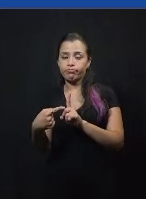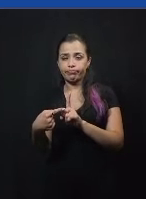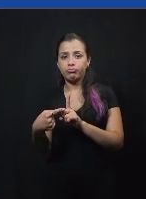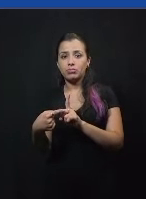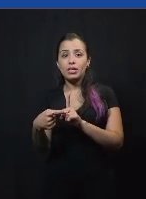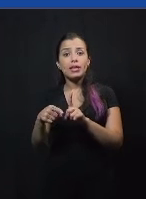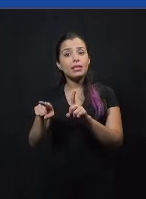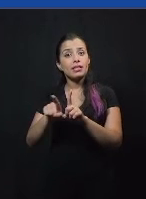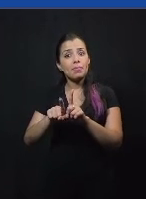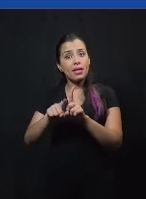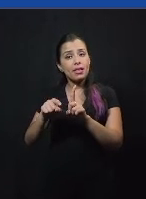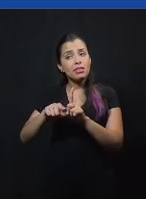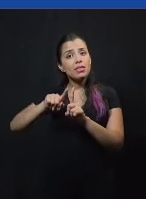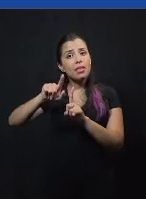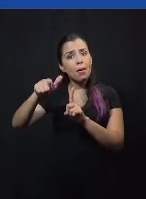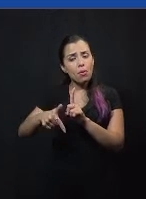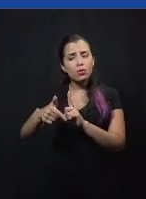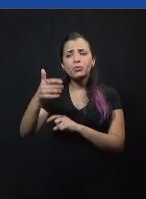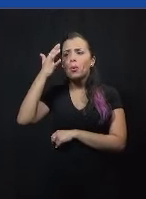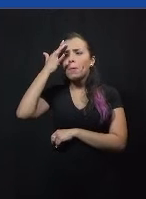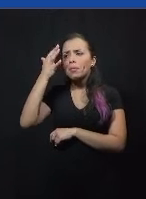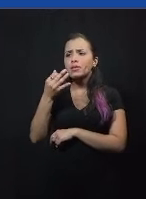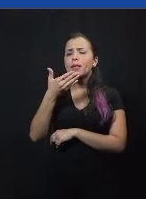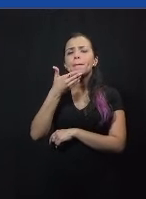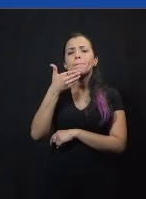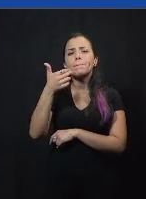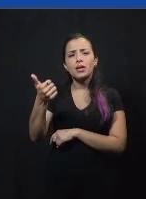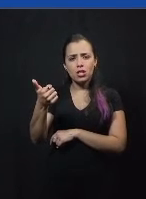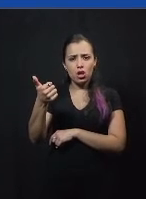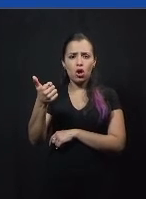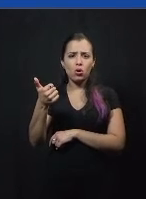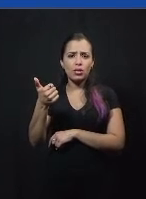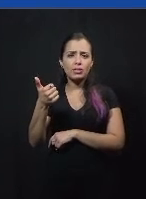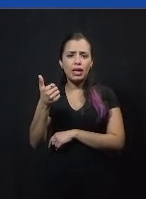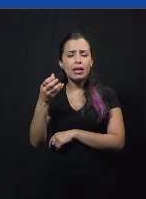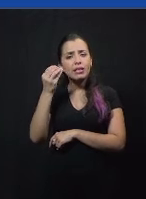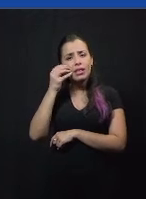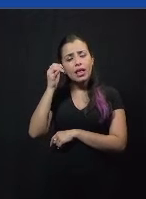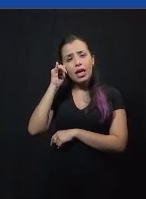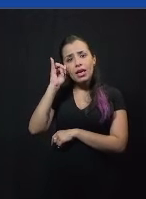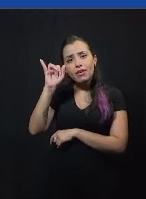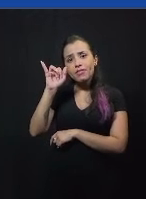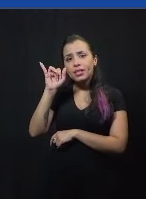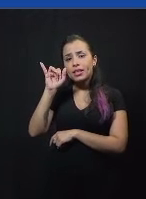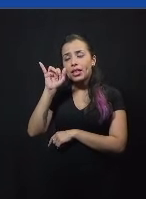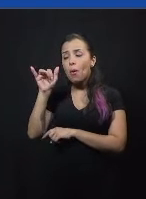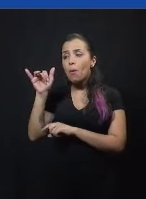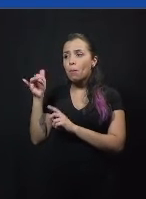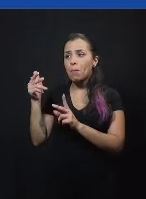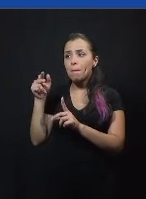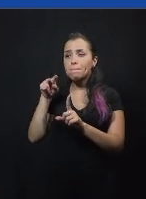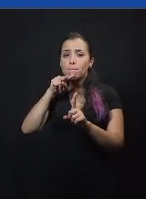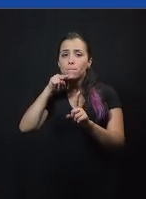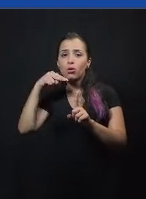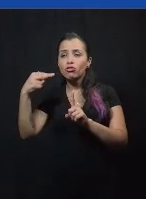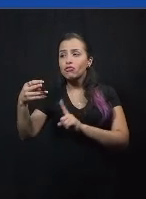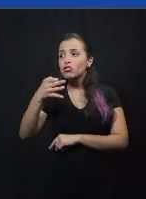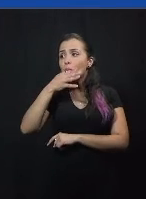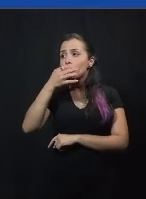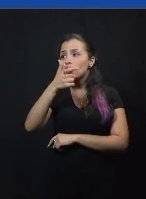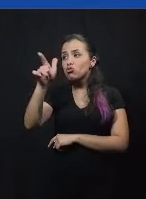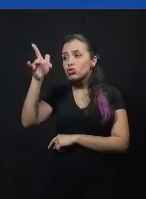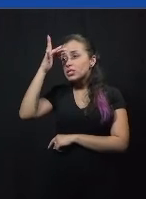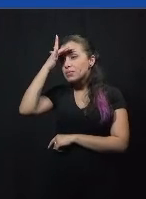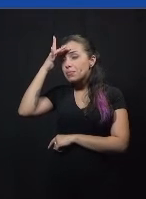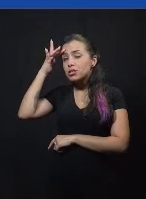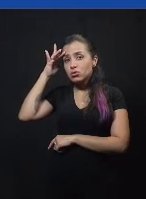passar a compreender melhor, então, reforçar, né, a tolerância a ponto de vista diferente dos seus. Isso fortalece o processo democrático,